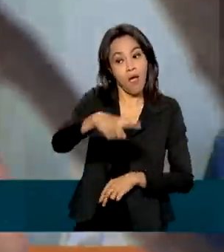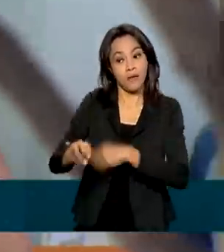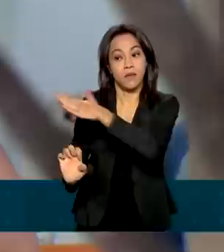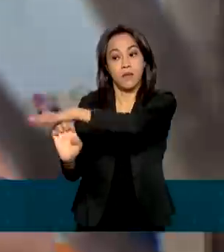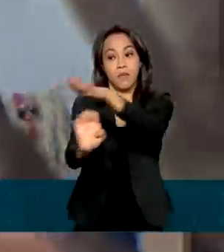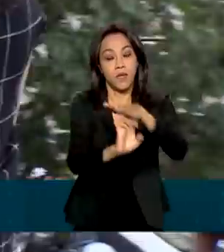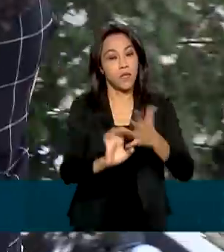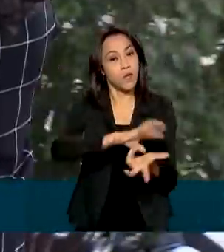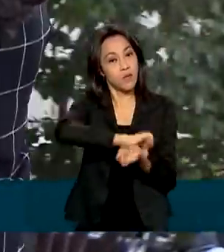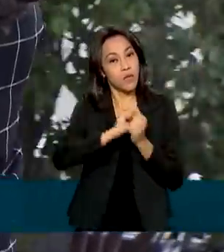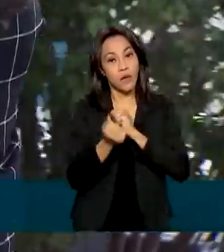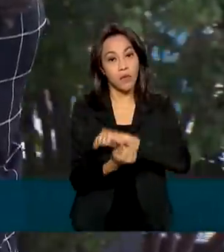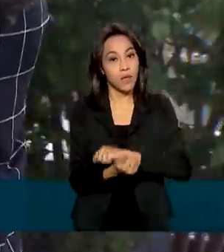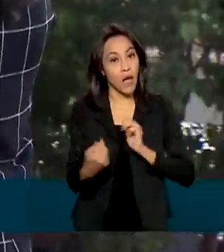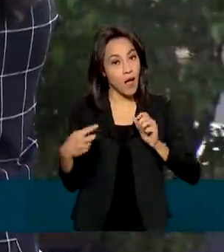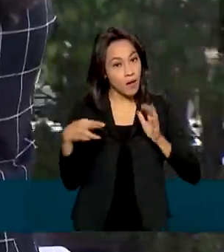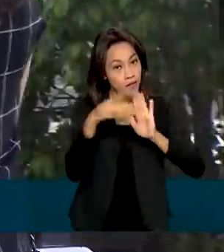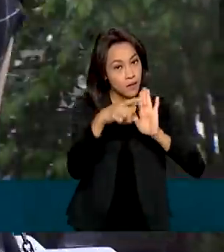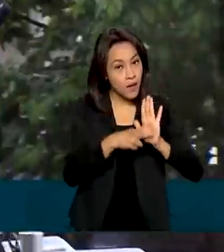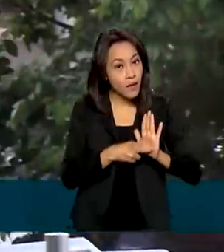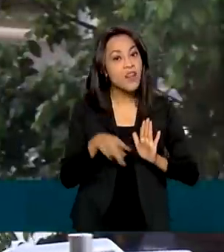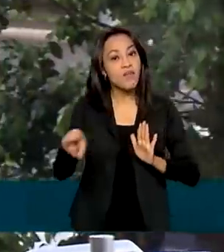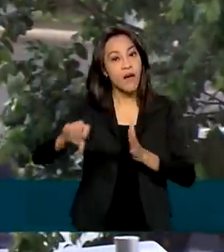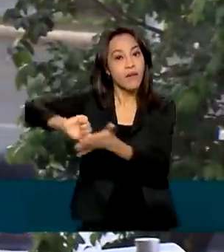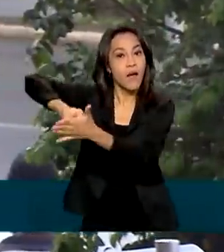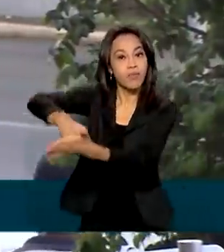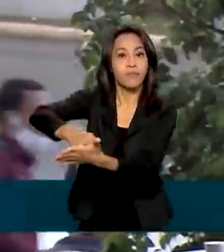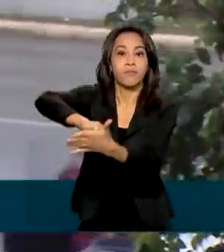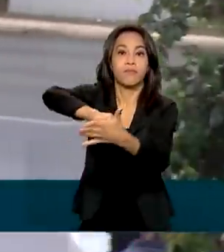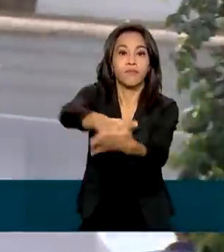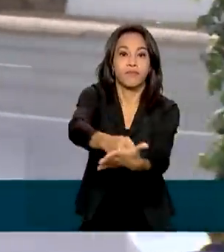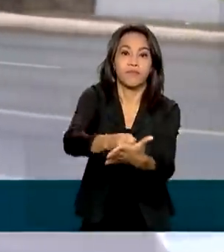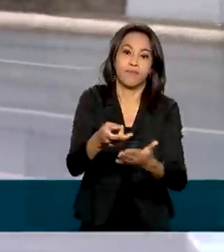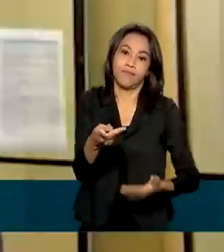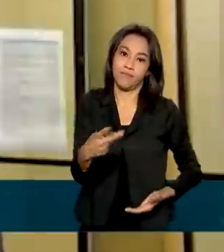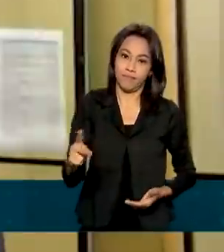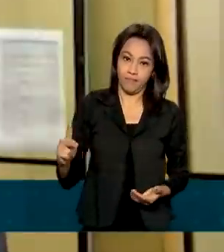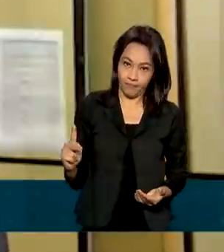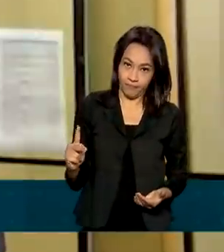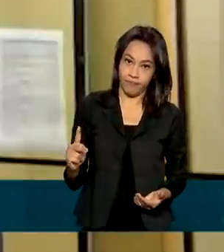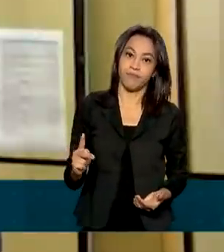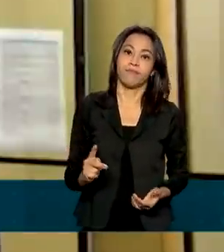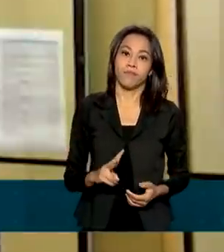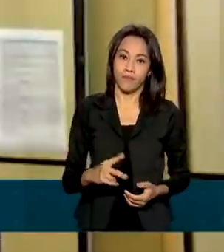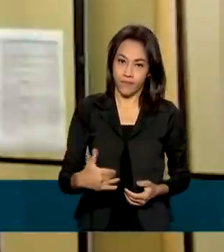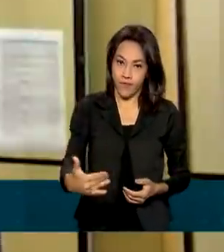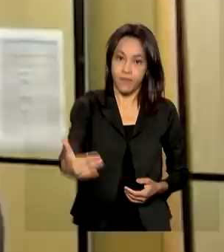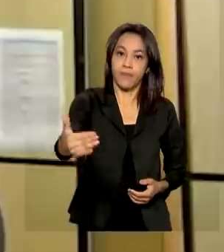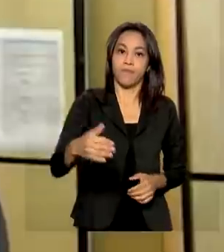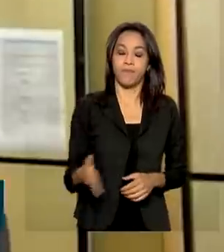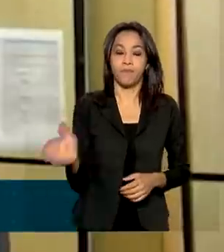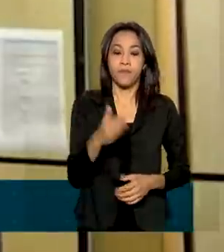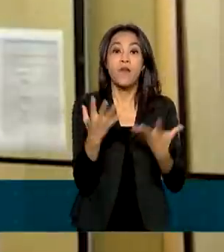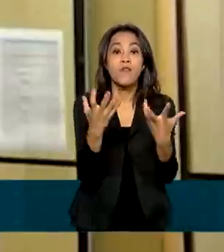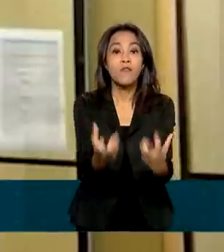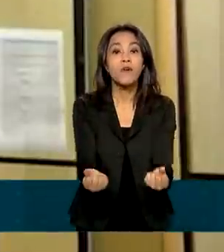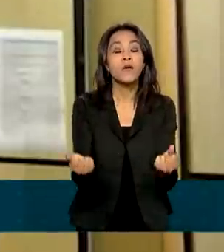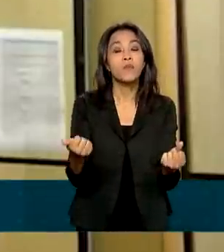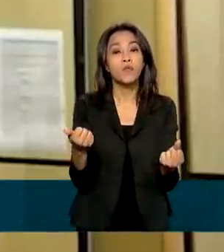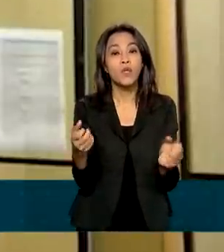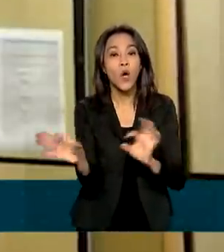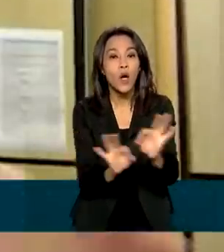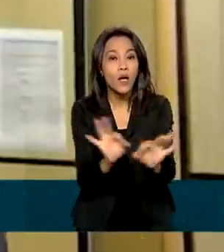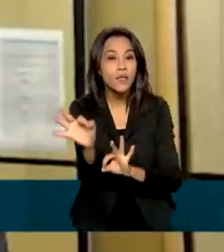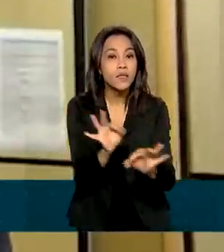à novidade ficam sujeitas ao bloqueio do recurso de numeração. Vamos reorganizar, vamos adaptar,